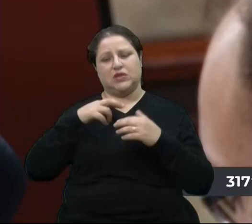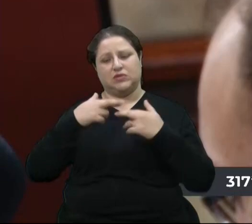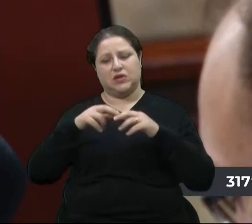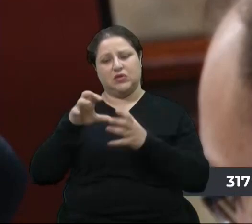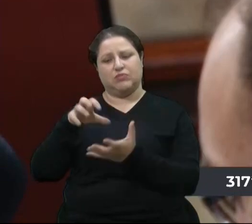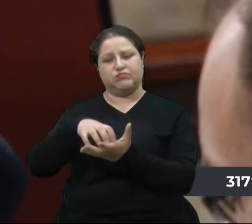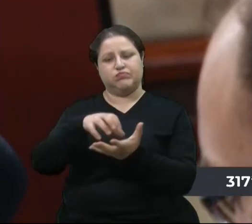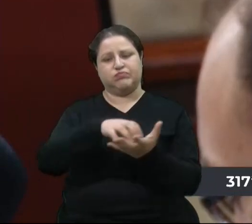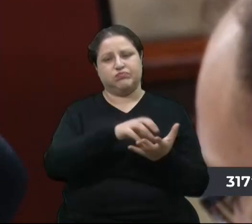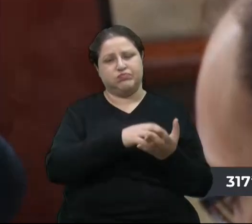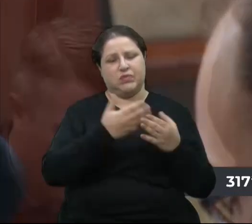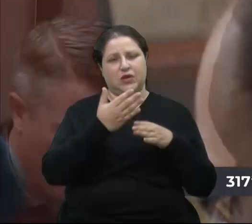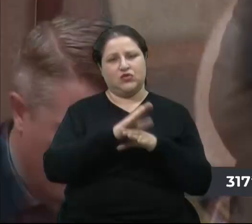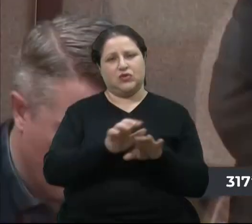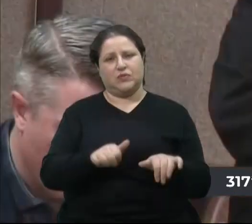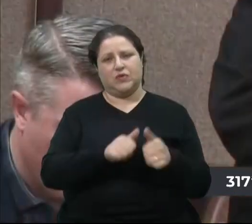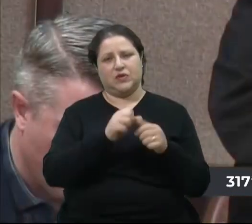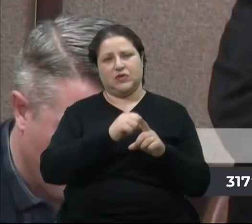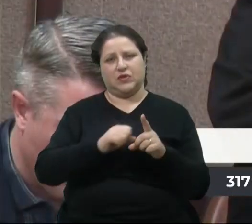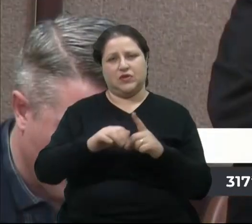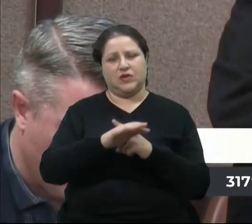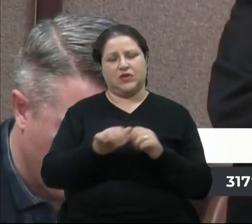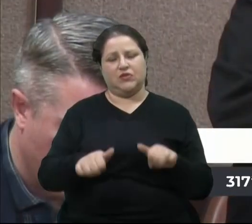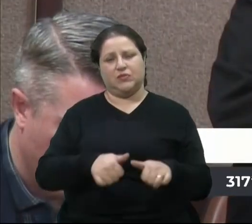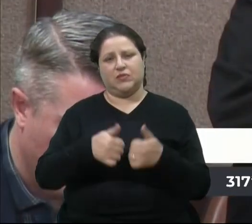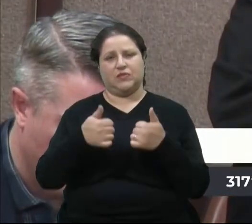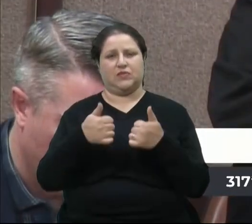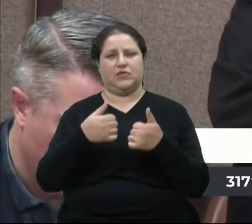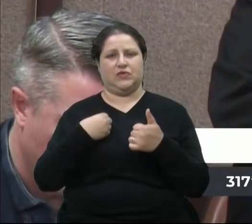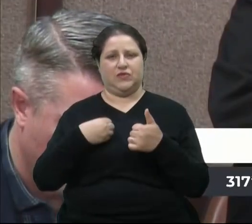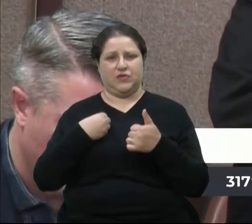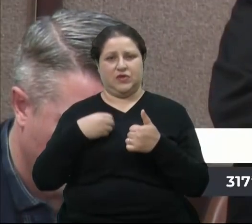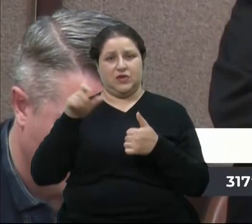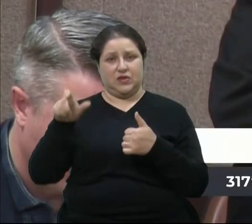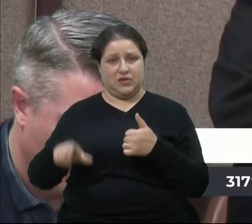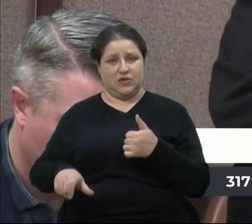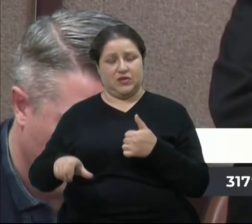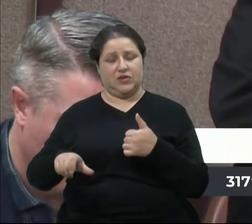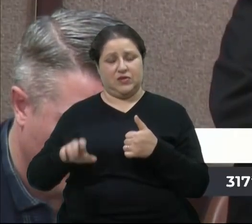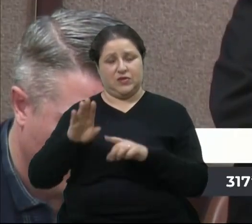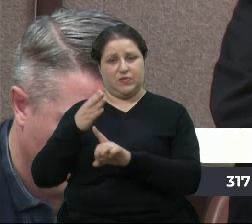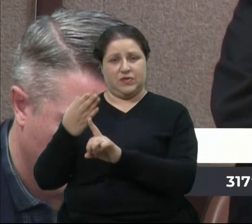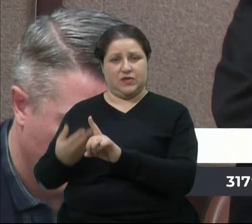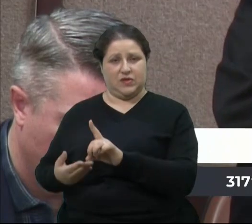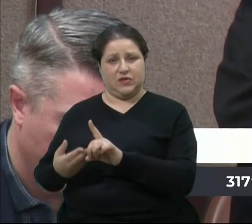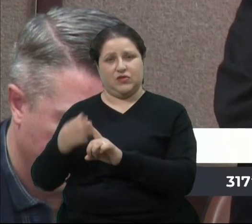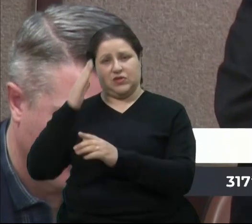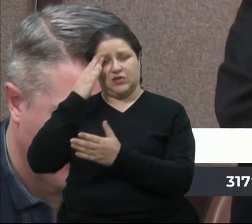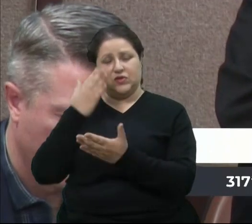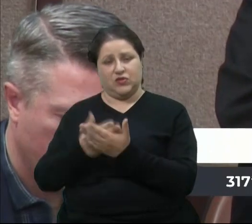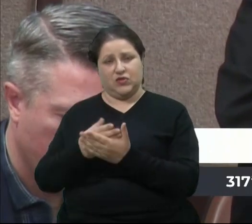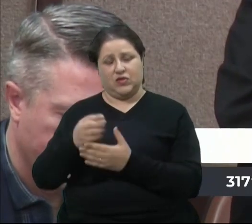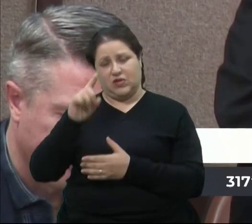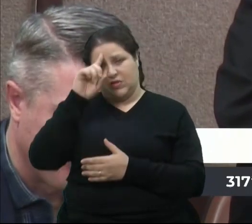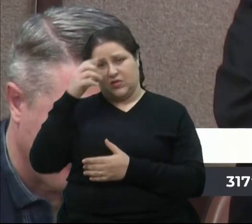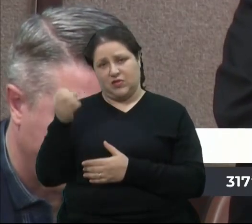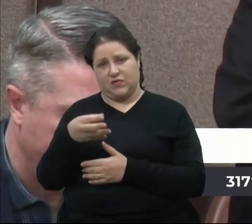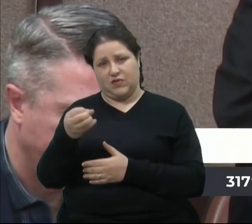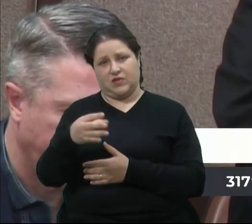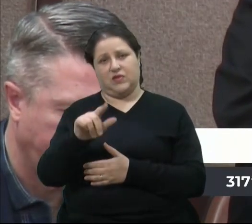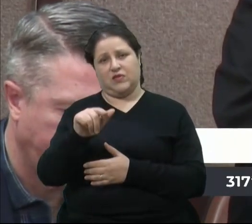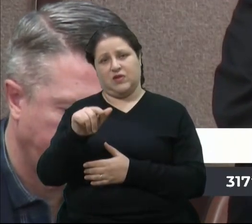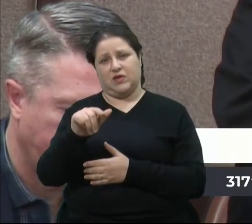e qualidade de vida. Além disso, o homenageado acredita na inovação como agente importante para o desenvolvimento e